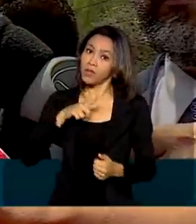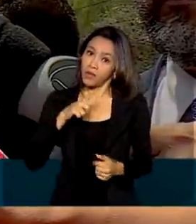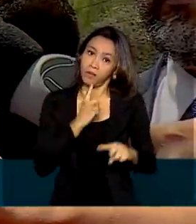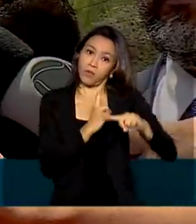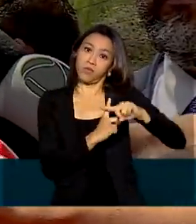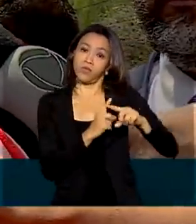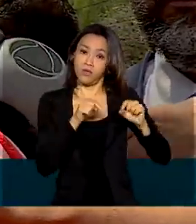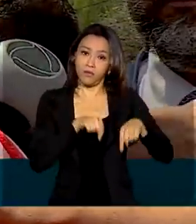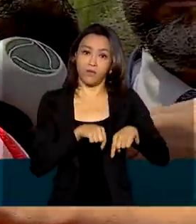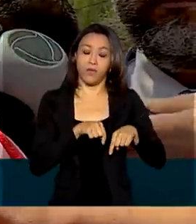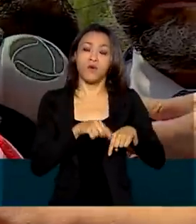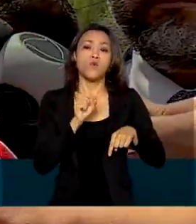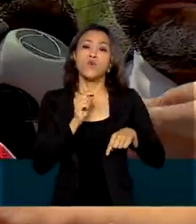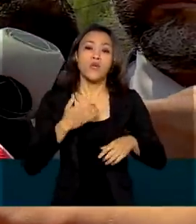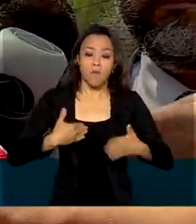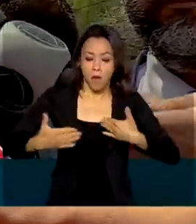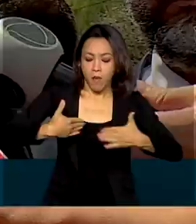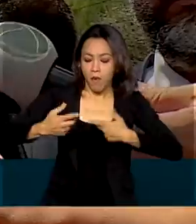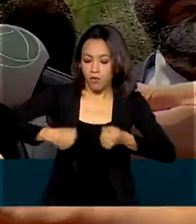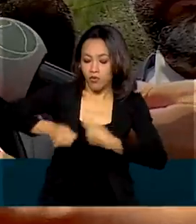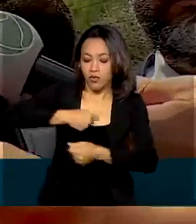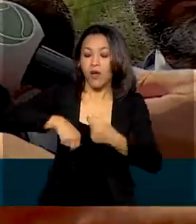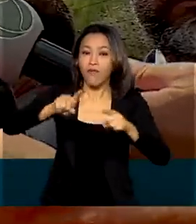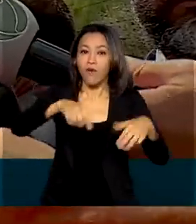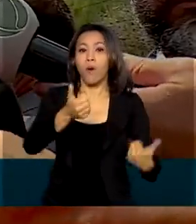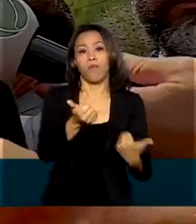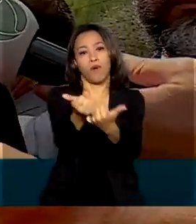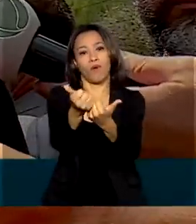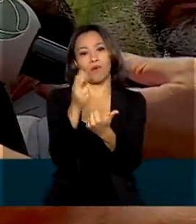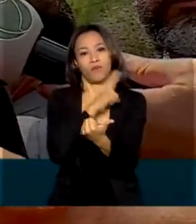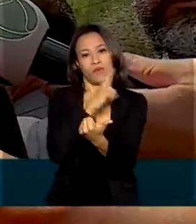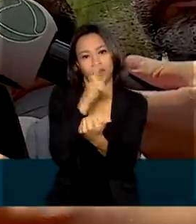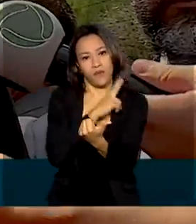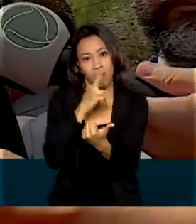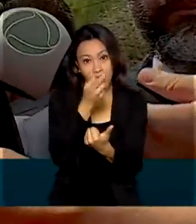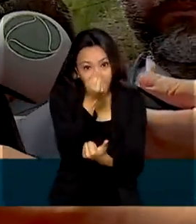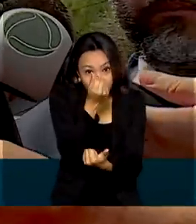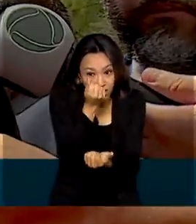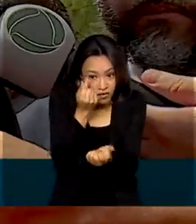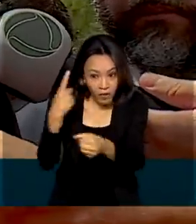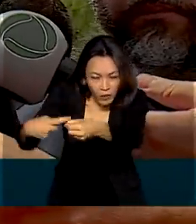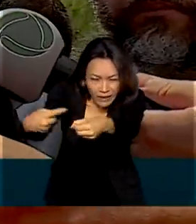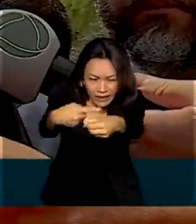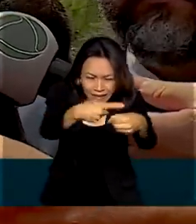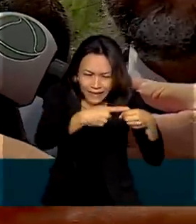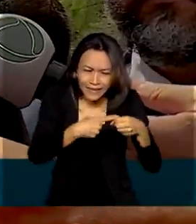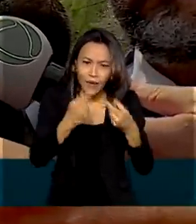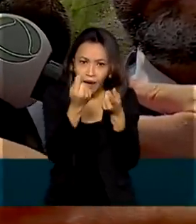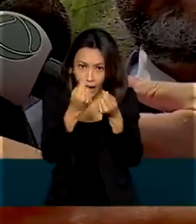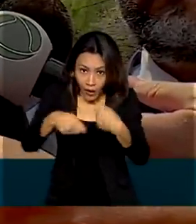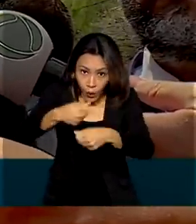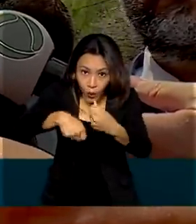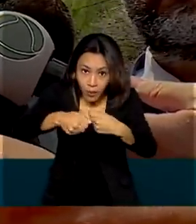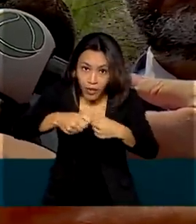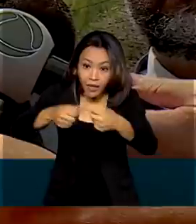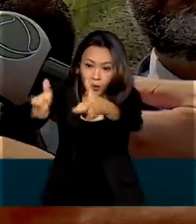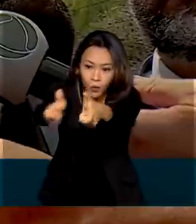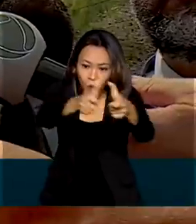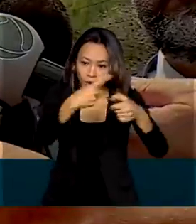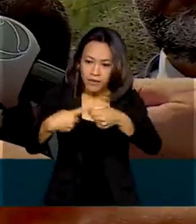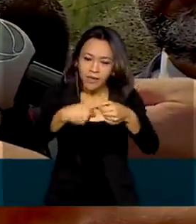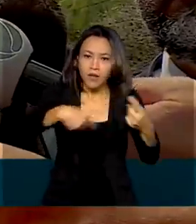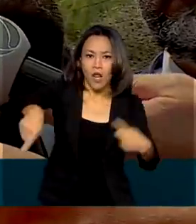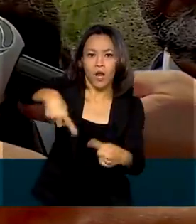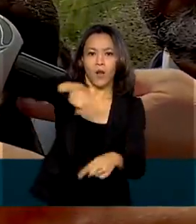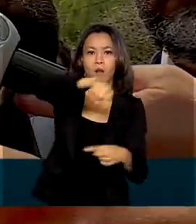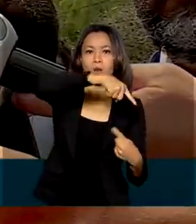fez a economia movimentar? Em parte, o auxílio emergencial, que esse dinheiro quando vai para o município, ele roda na economia local, que interfere